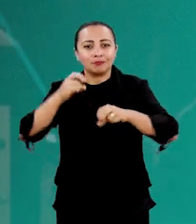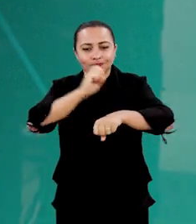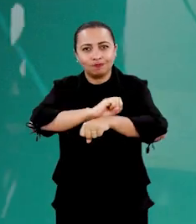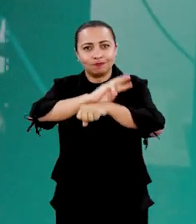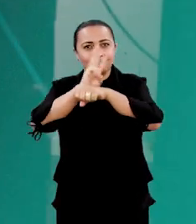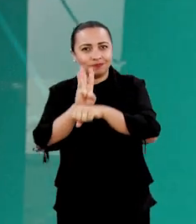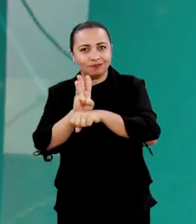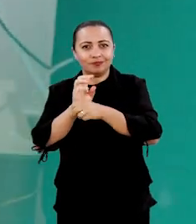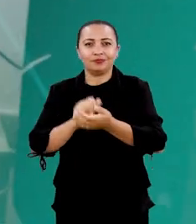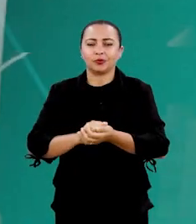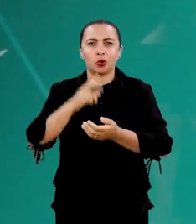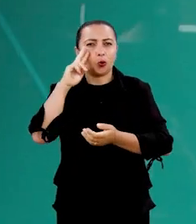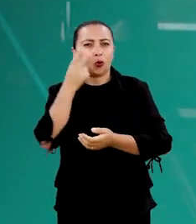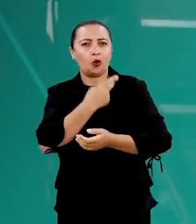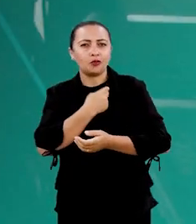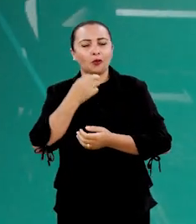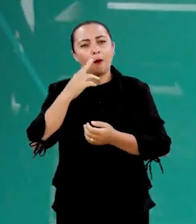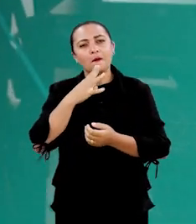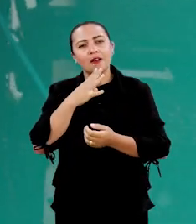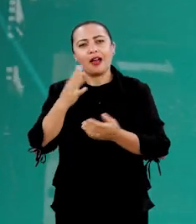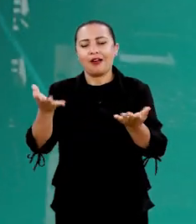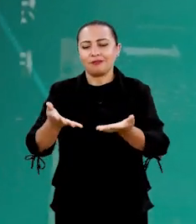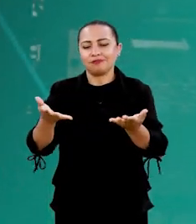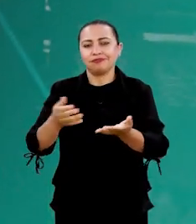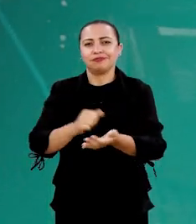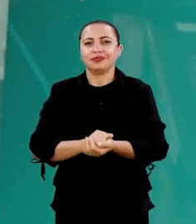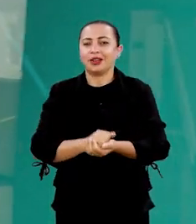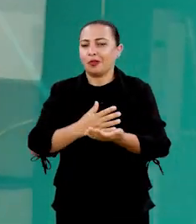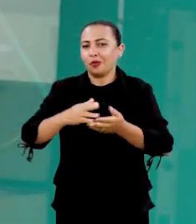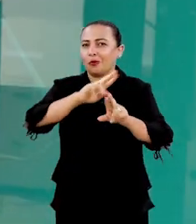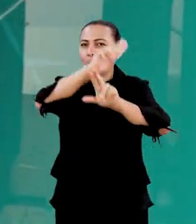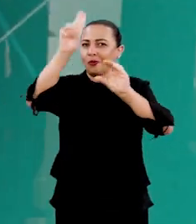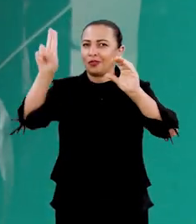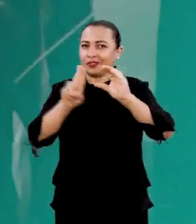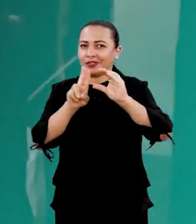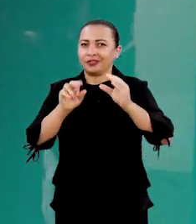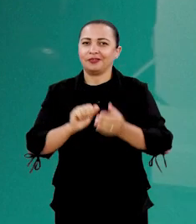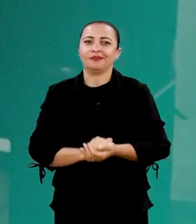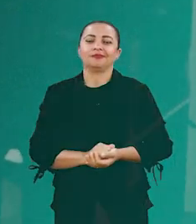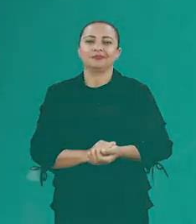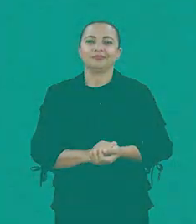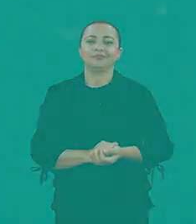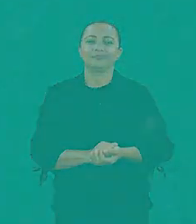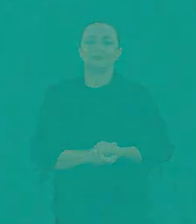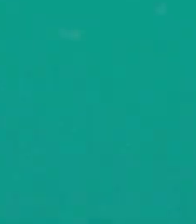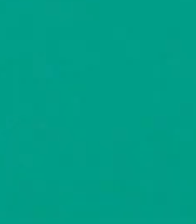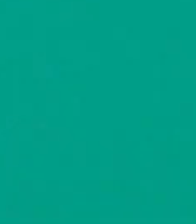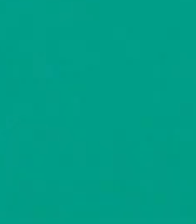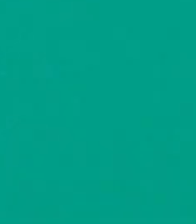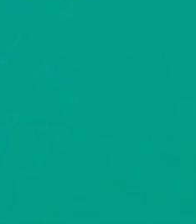Universidade Estadual do Maranhão. A gente confere tudo isso a partir de agora no Univerciência.